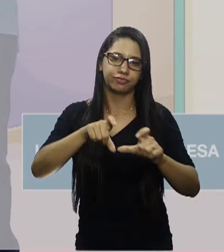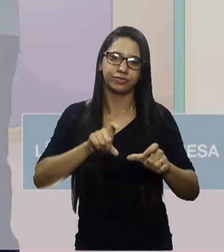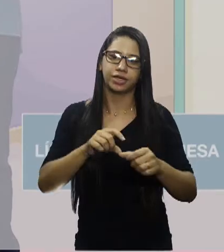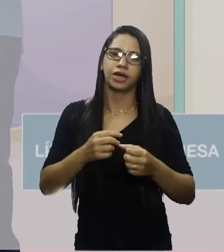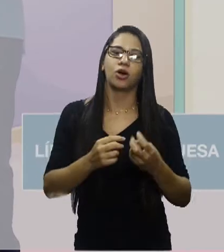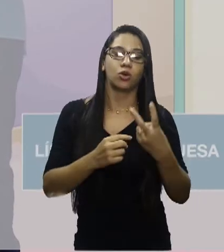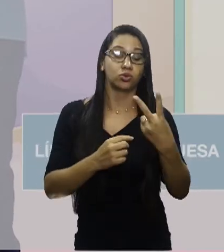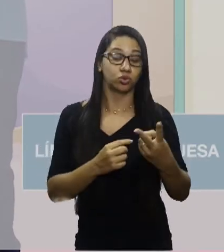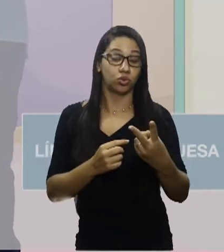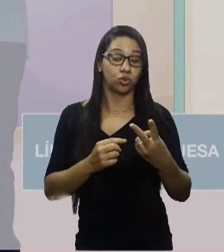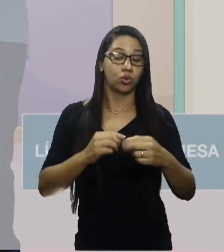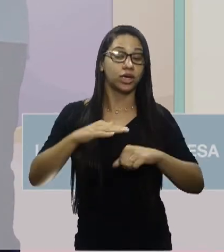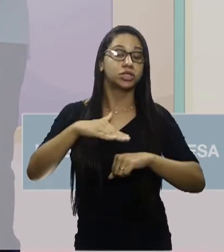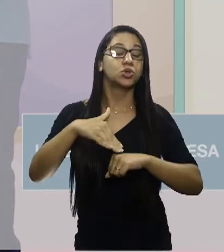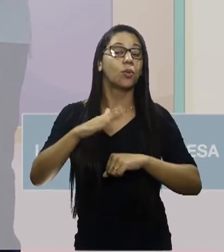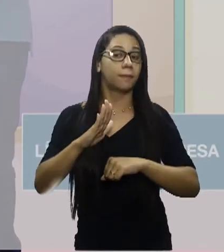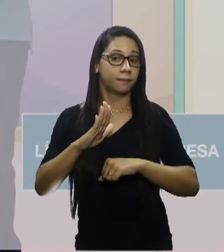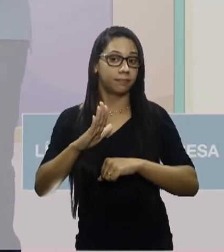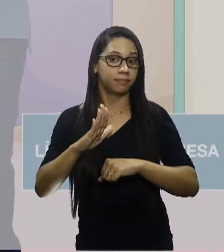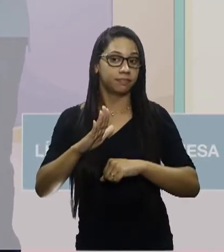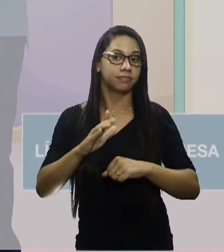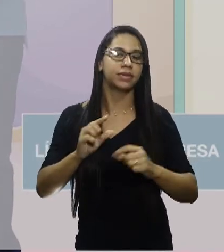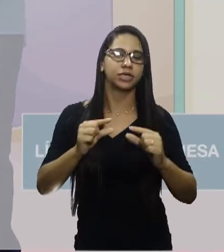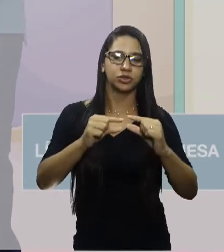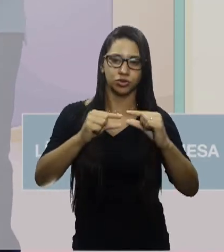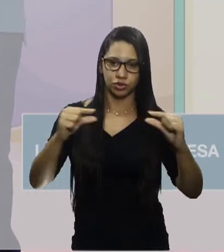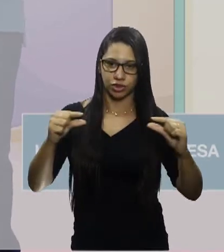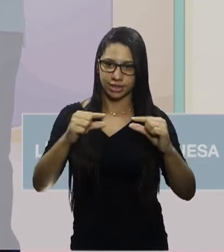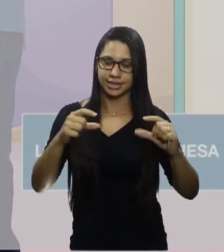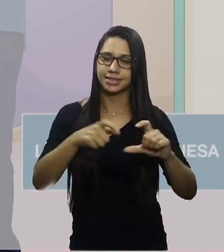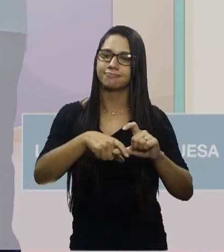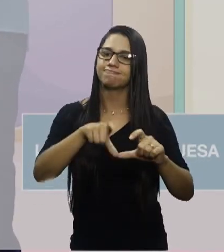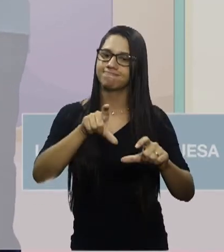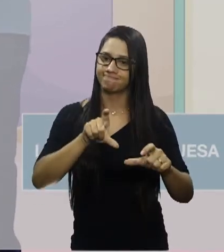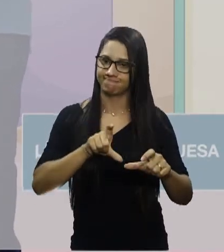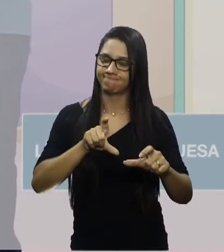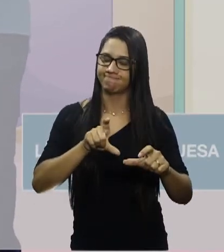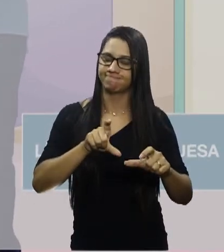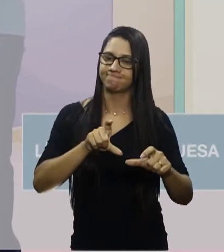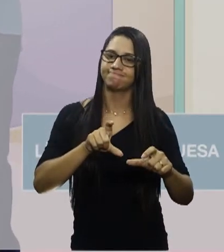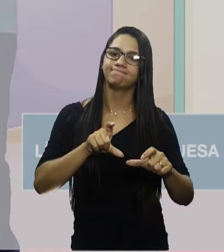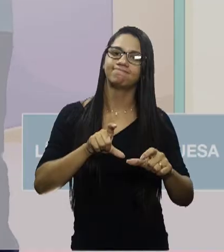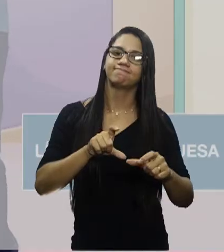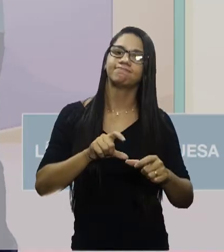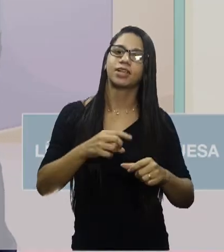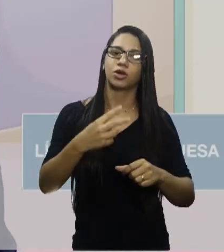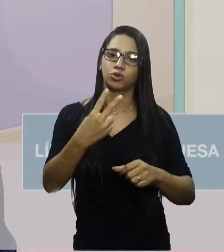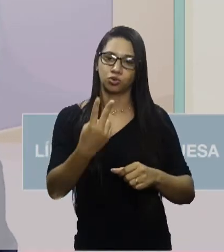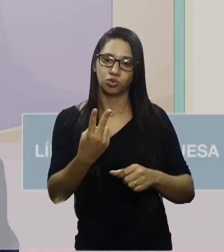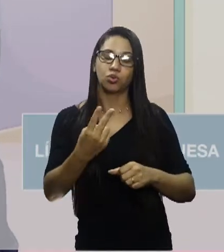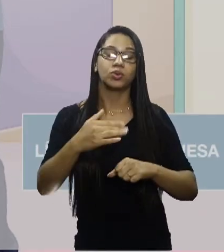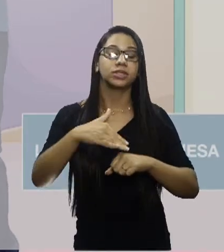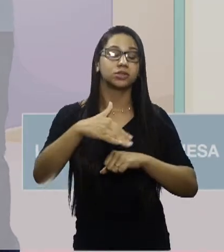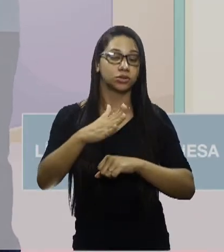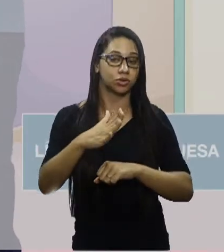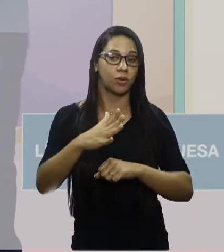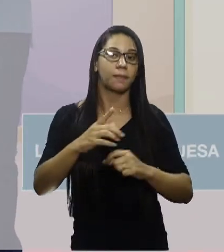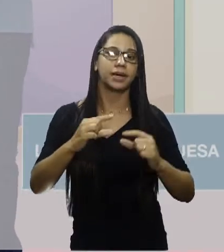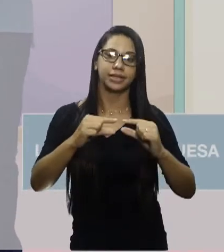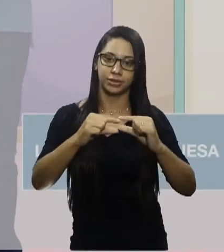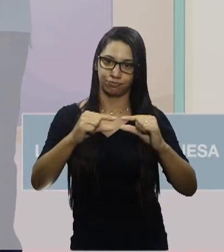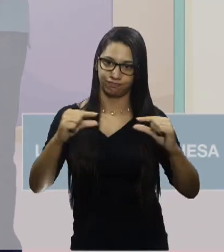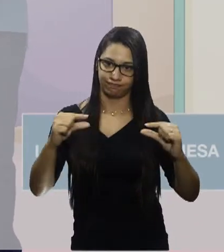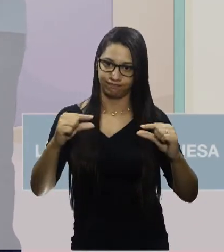duas ou mais orações independentes. Lembrando que o período é composto quando tem duas ou mais orações, e